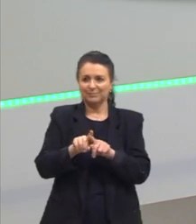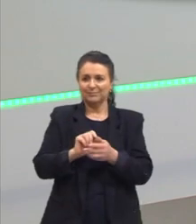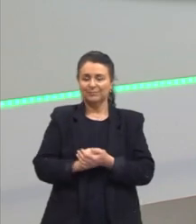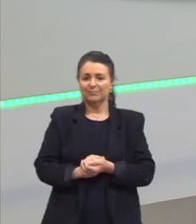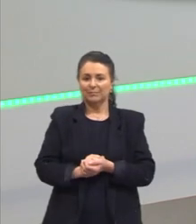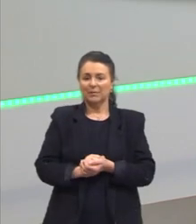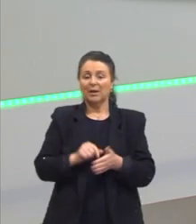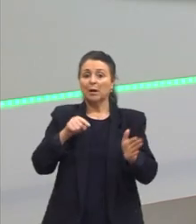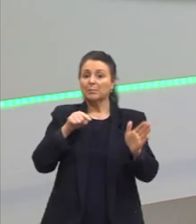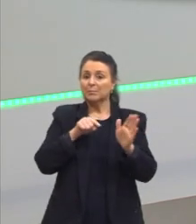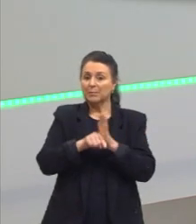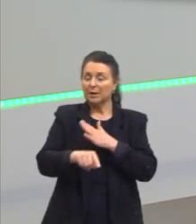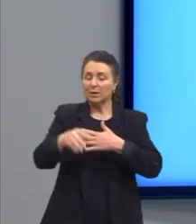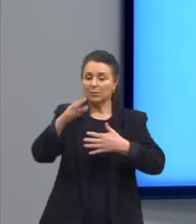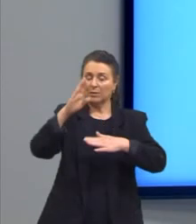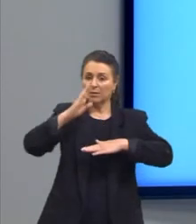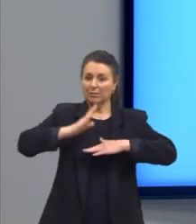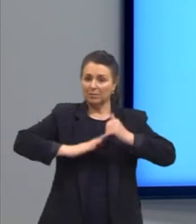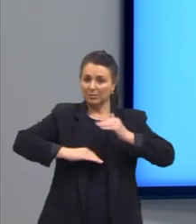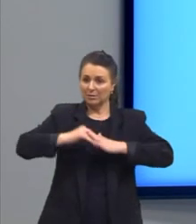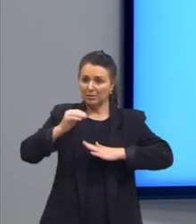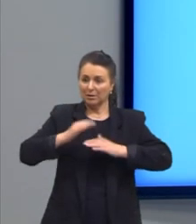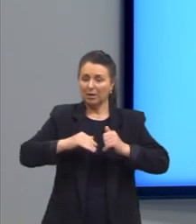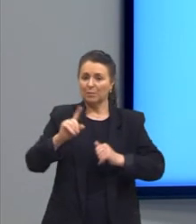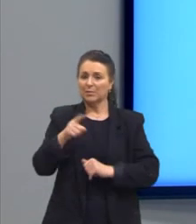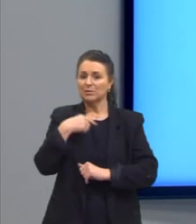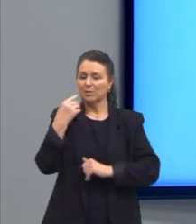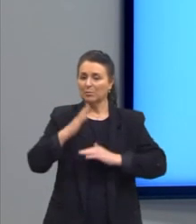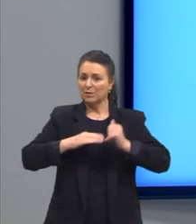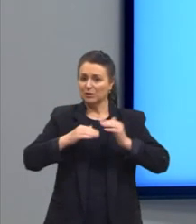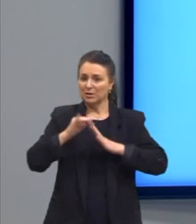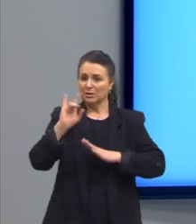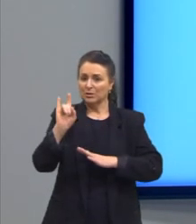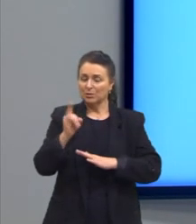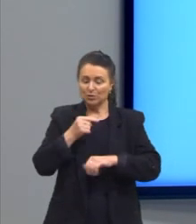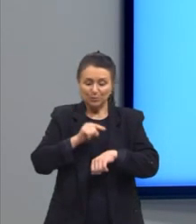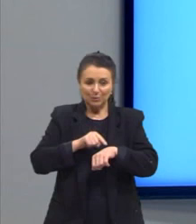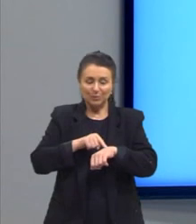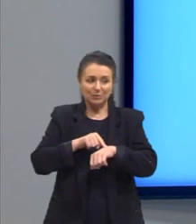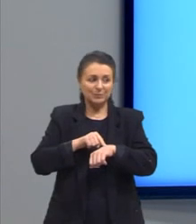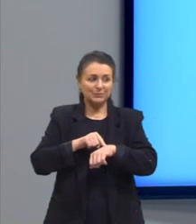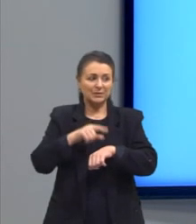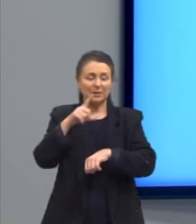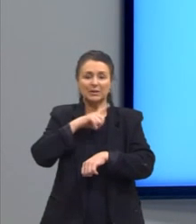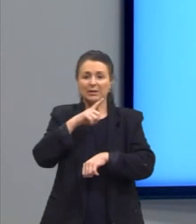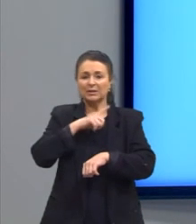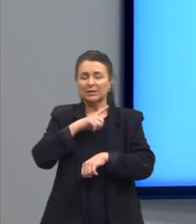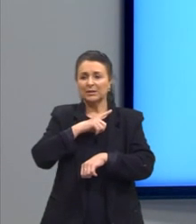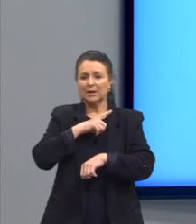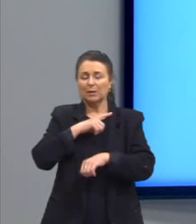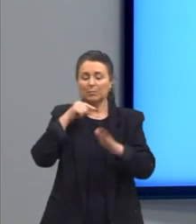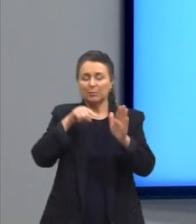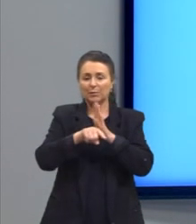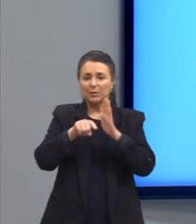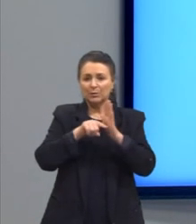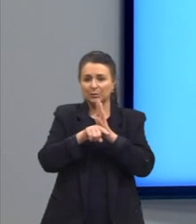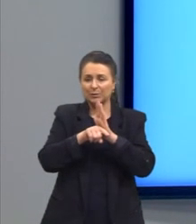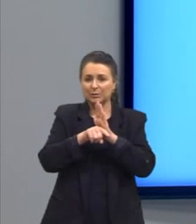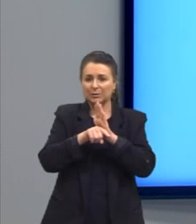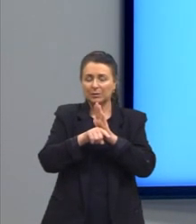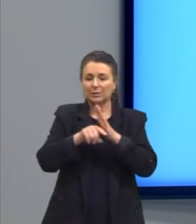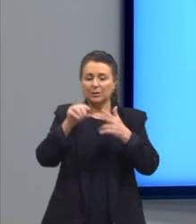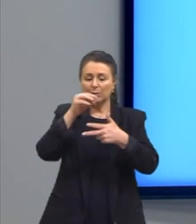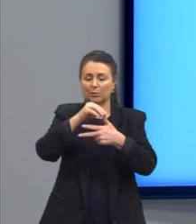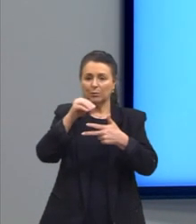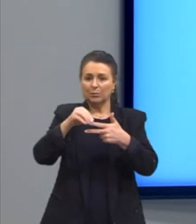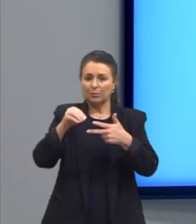Então vamos praticar aqui, né, só para a gente não ficar sem praticar nesses últimos minutinhos. Então temos ali uma questão do